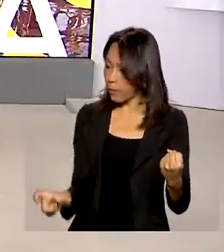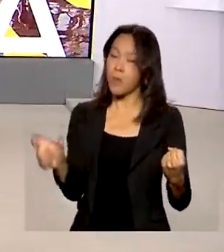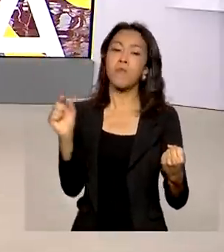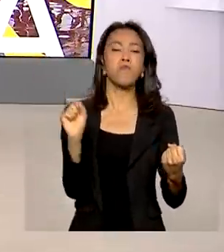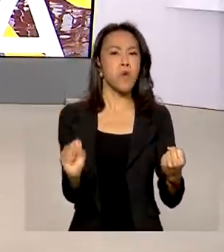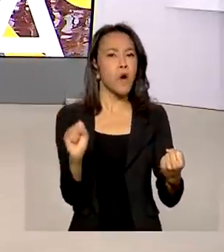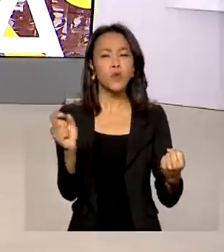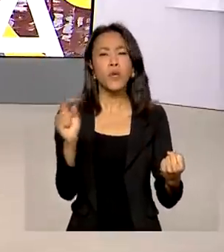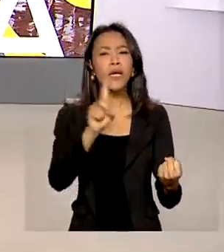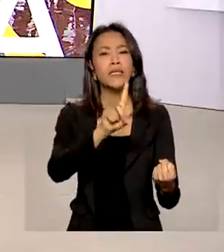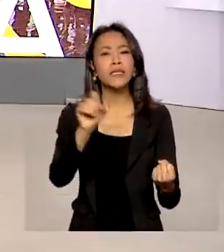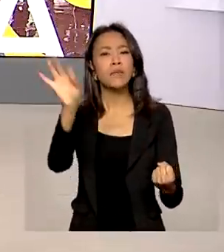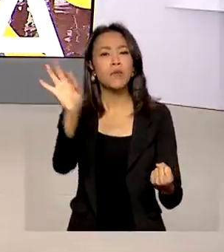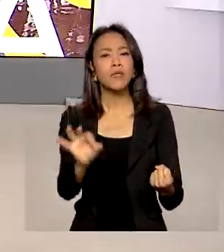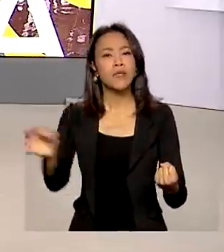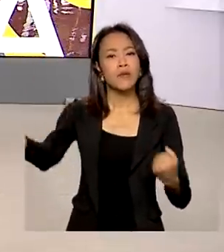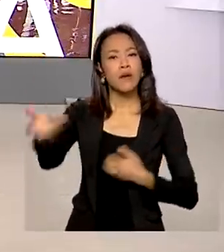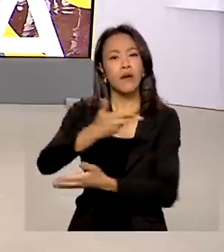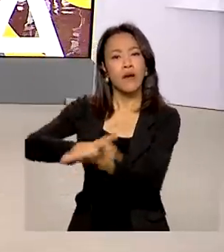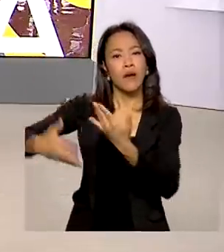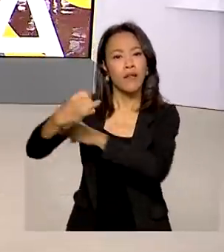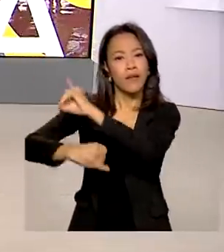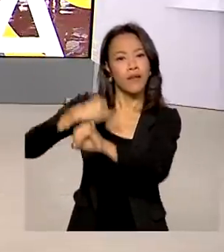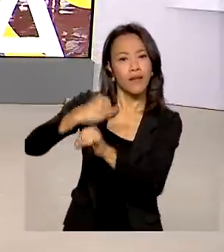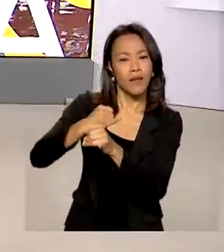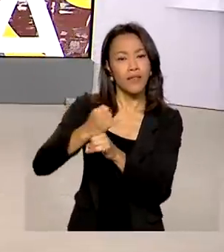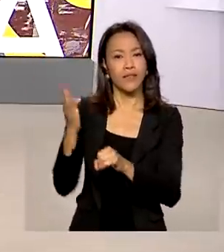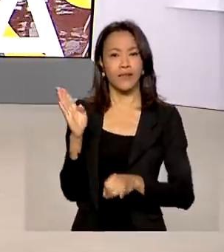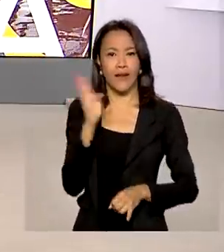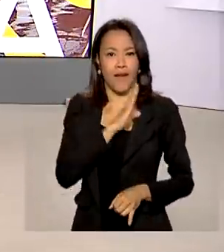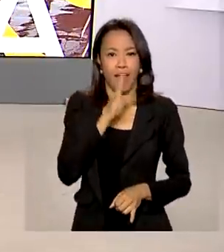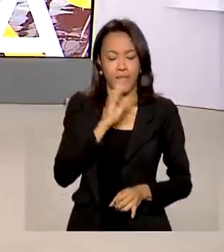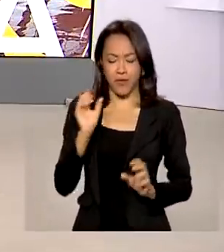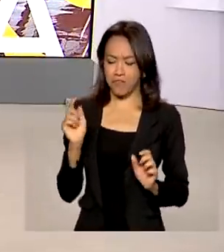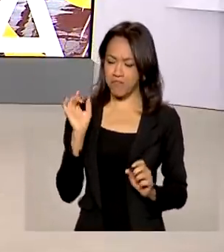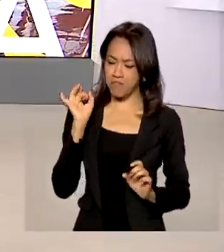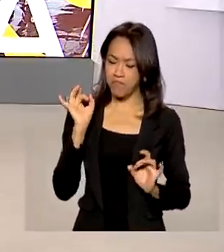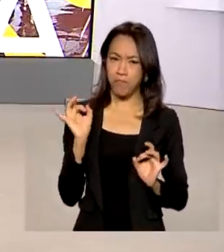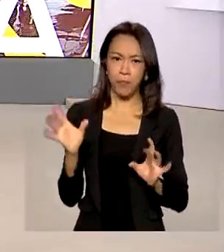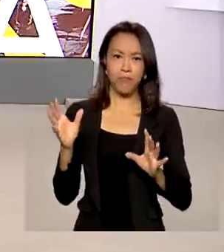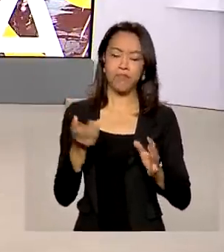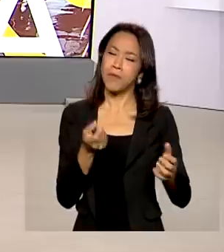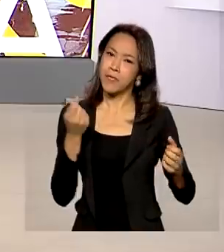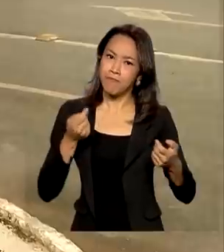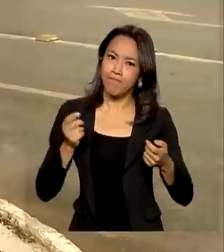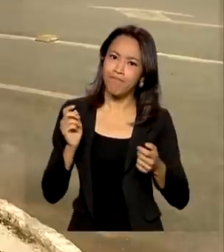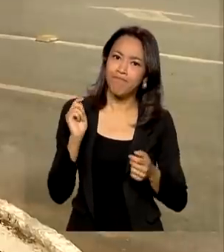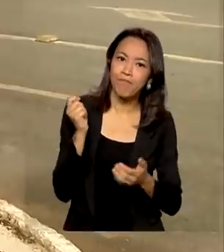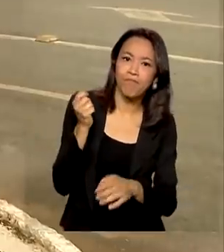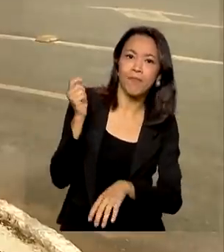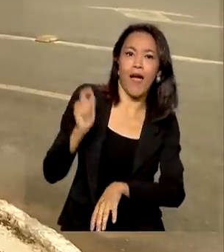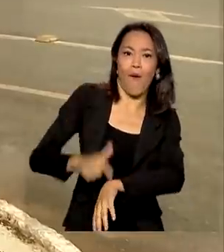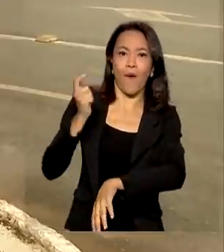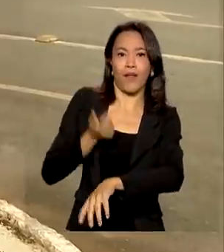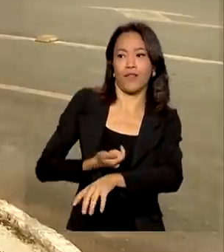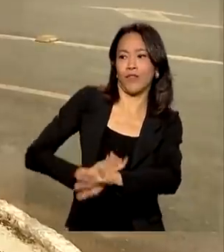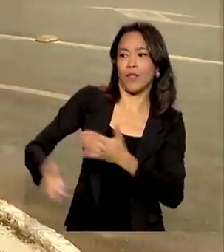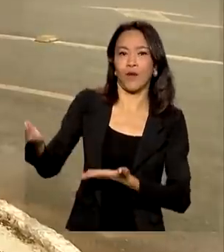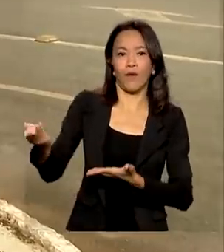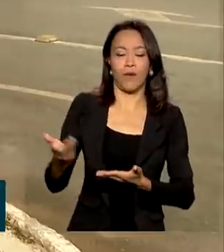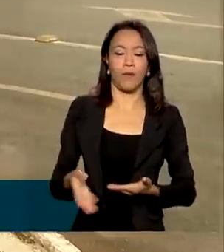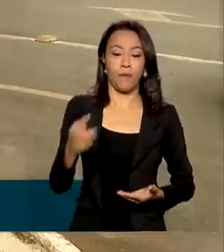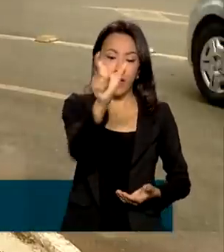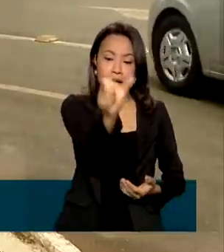forma 100% digital, tornando mais rápida e prática a transferência. O Marcelo comprou um carro